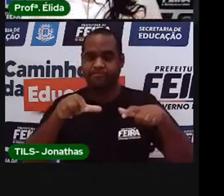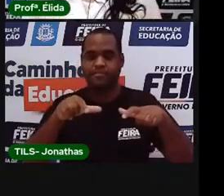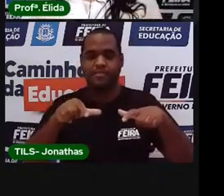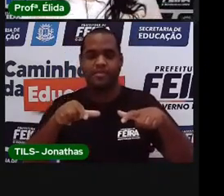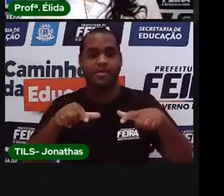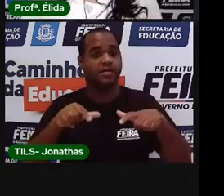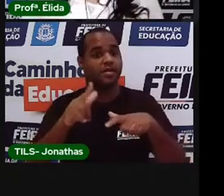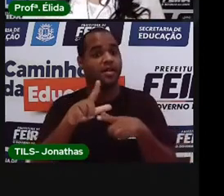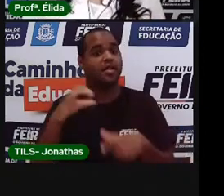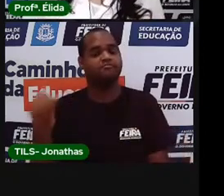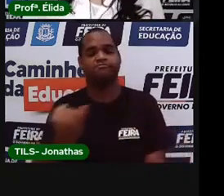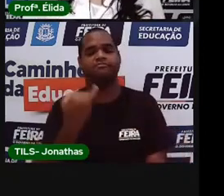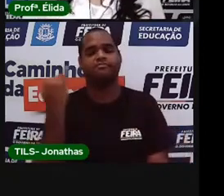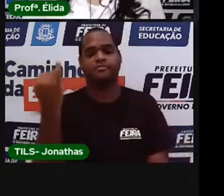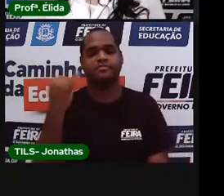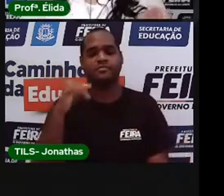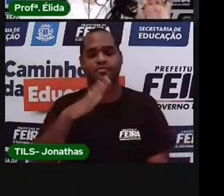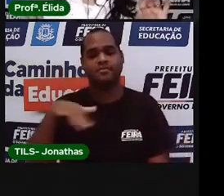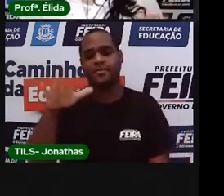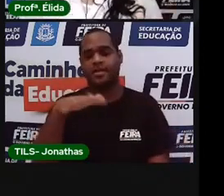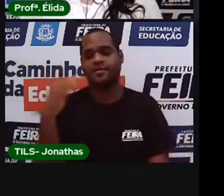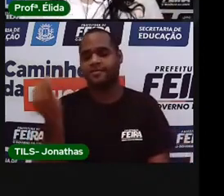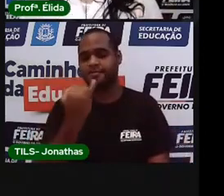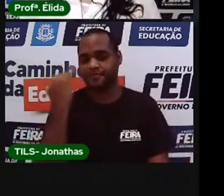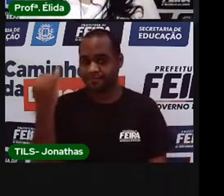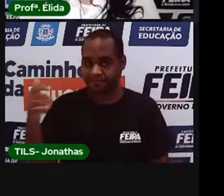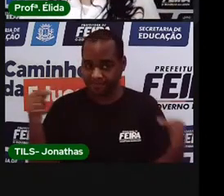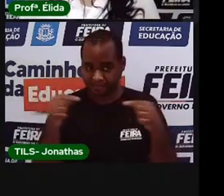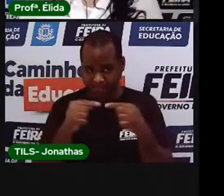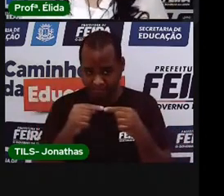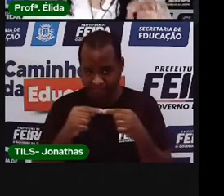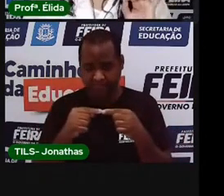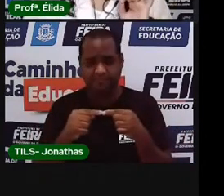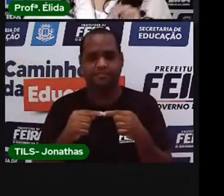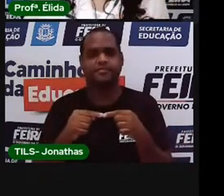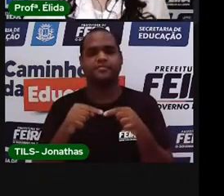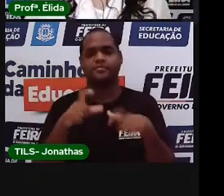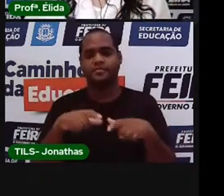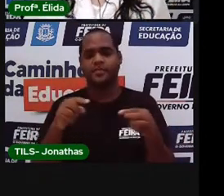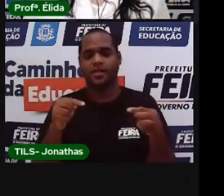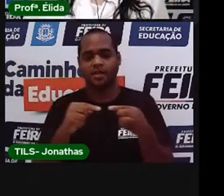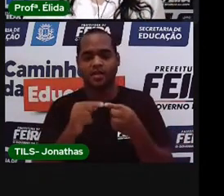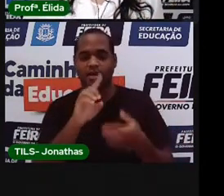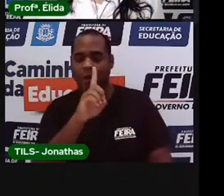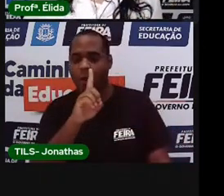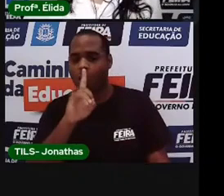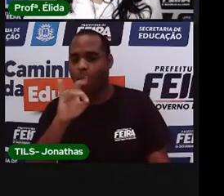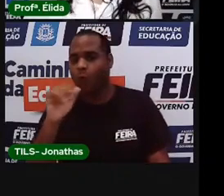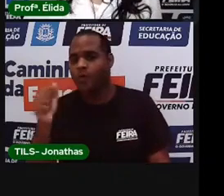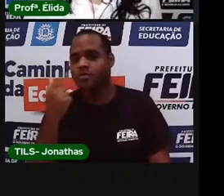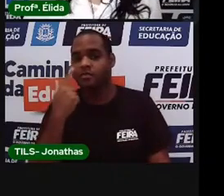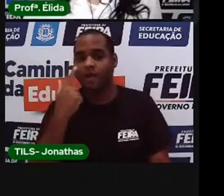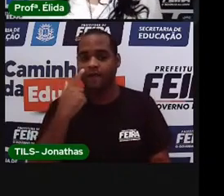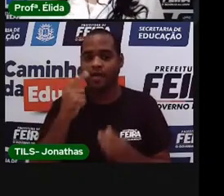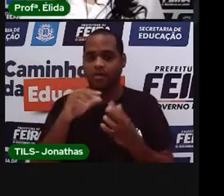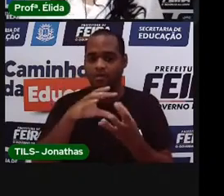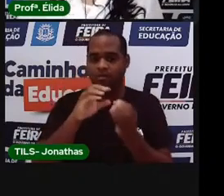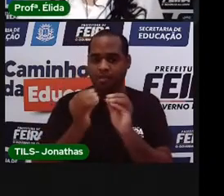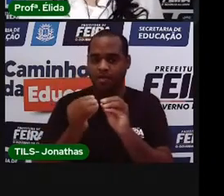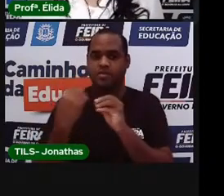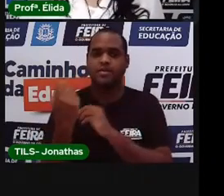São importantes para confirmar o dia em que o bilhete foi escrito.